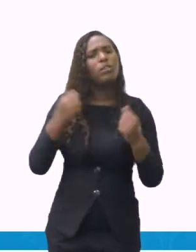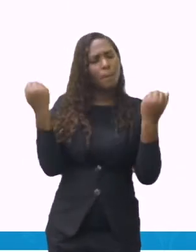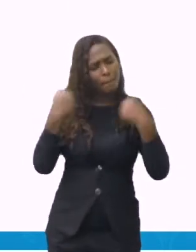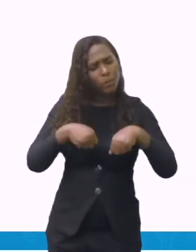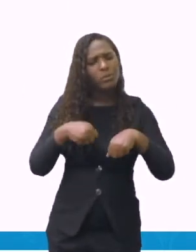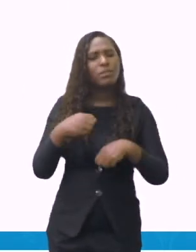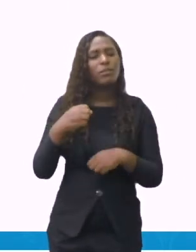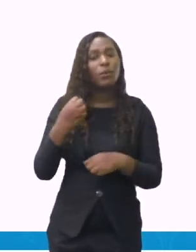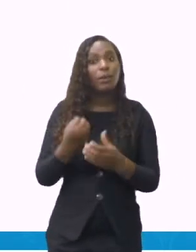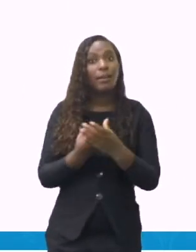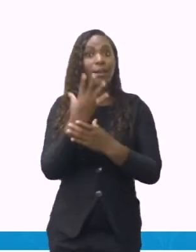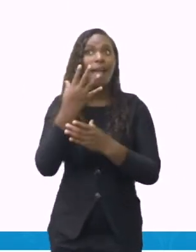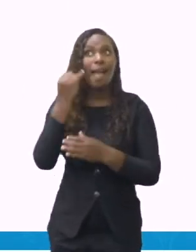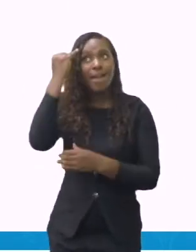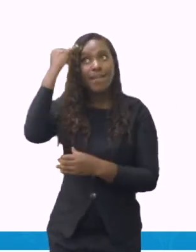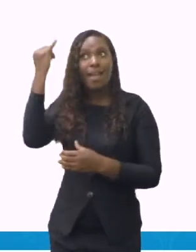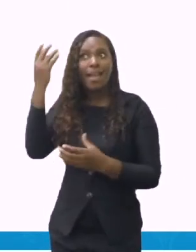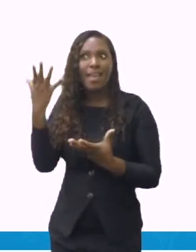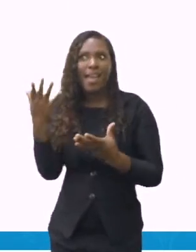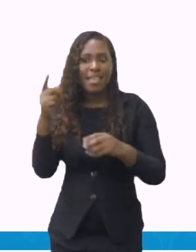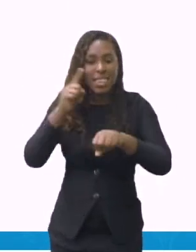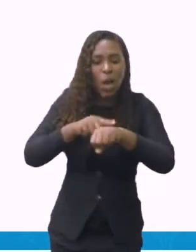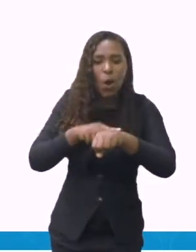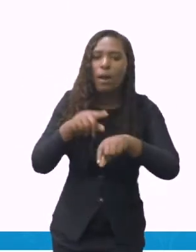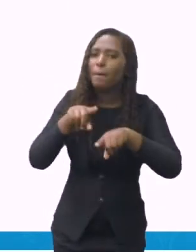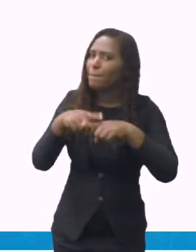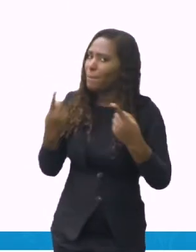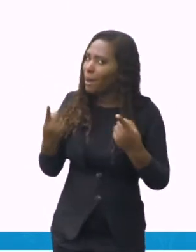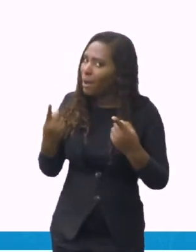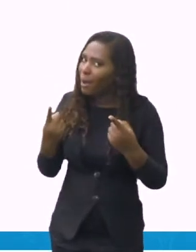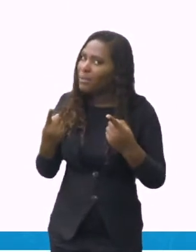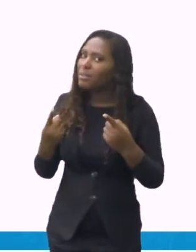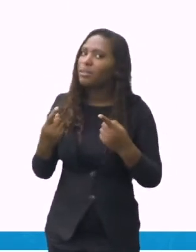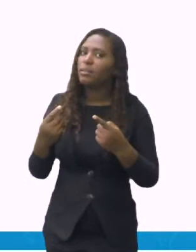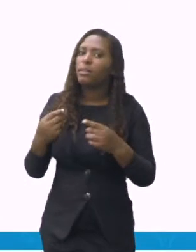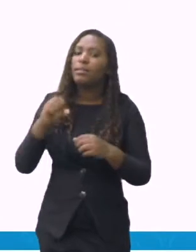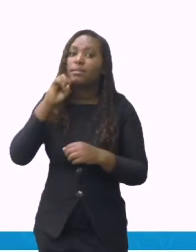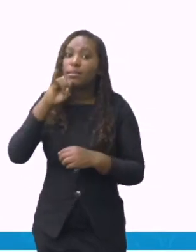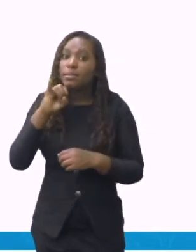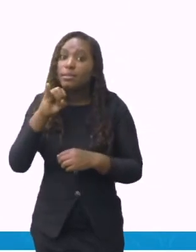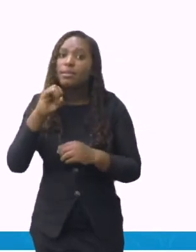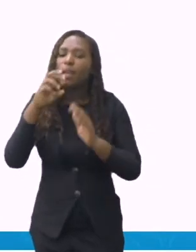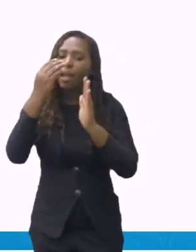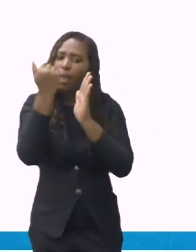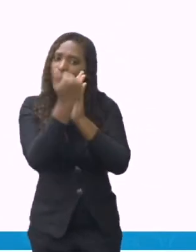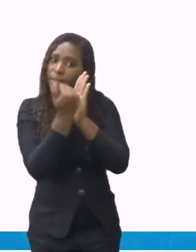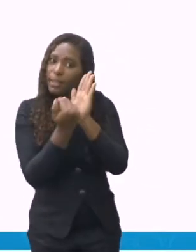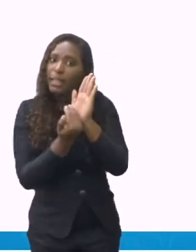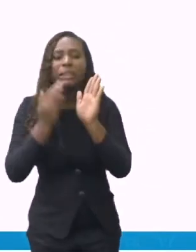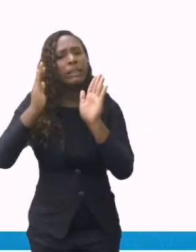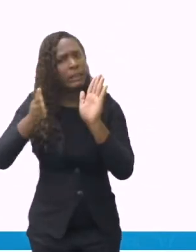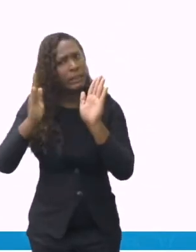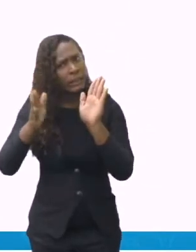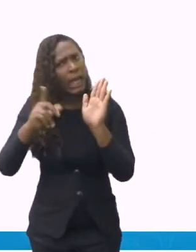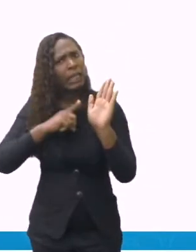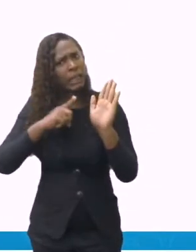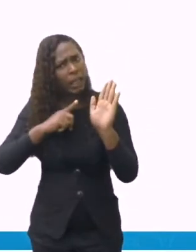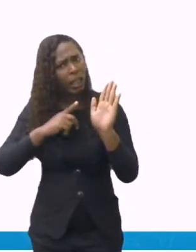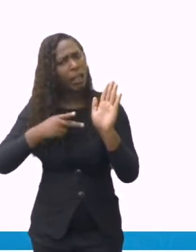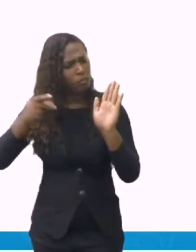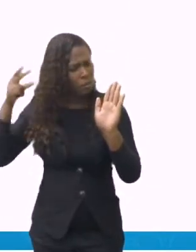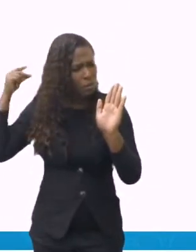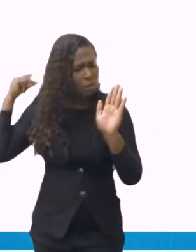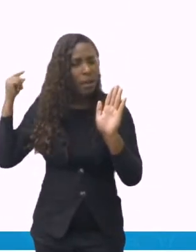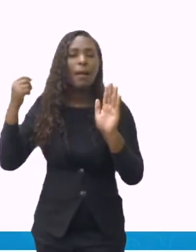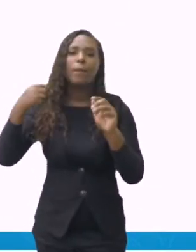a minha receita está pedindo um ovo. Ah, eu posso colocar dois, três? Não sei, será que